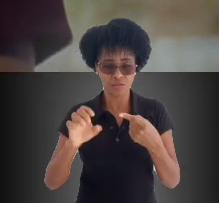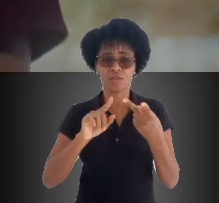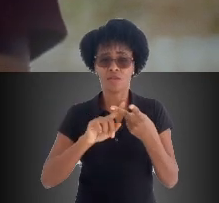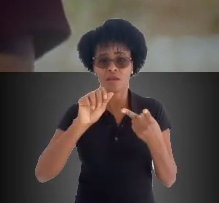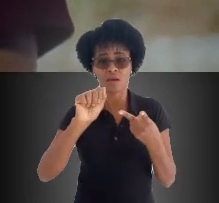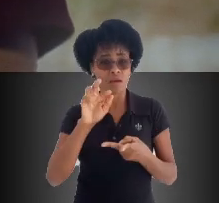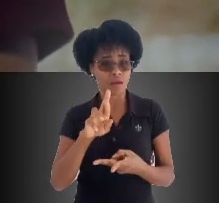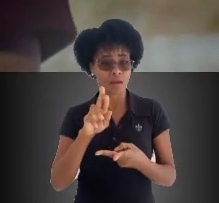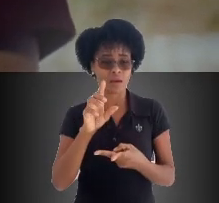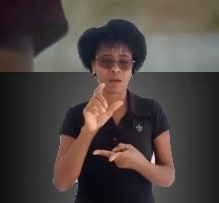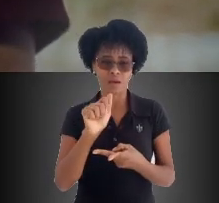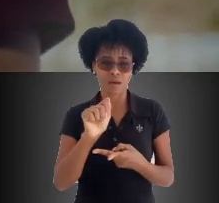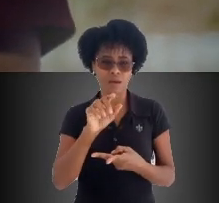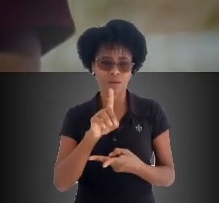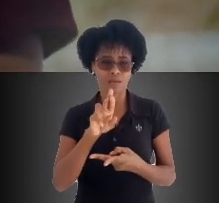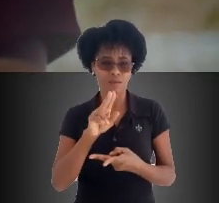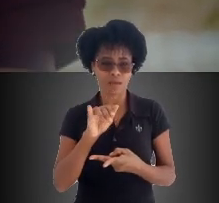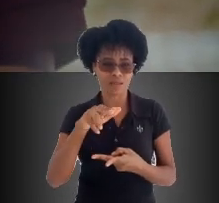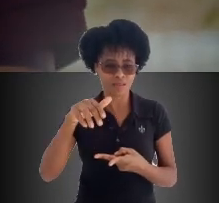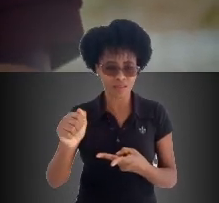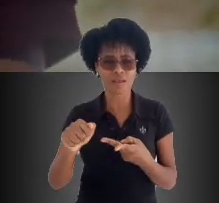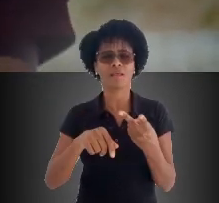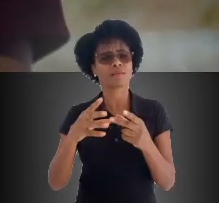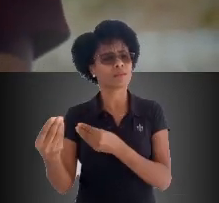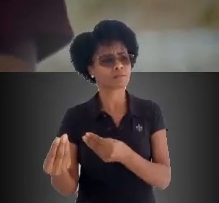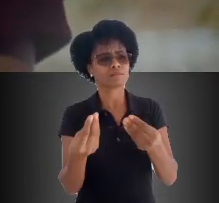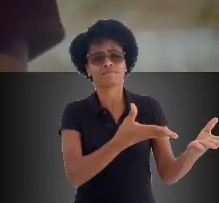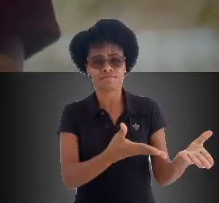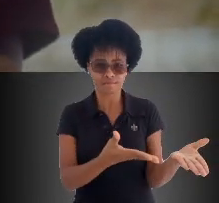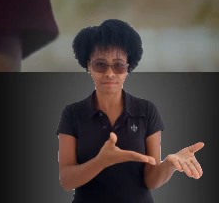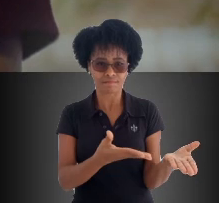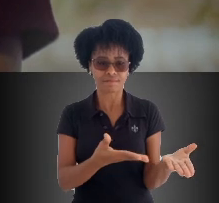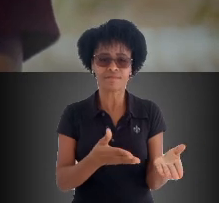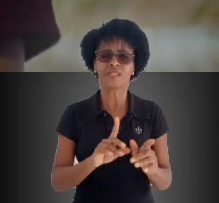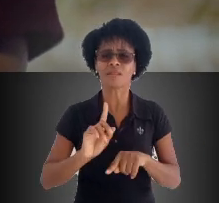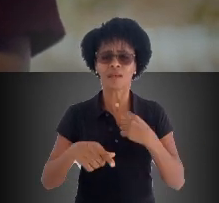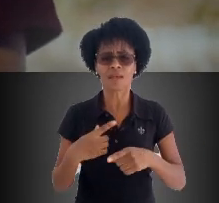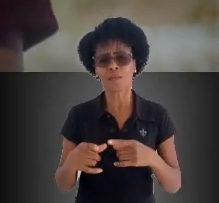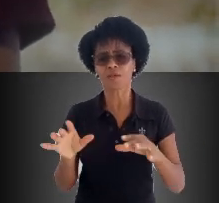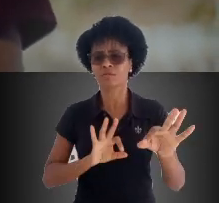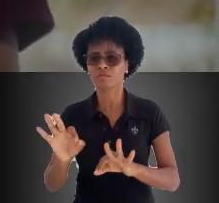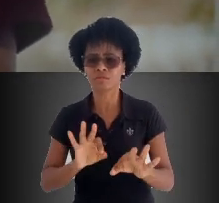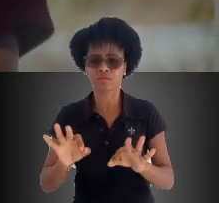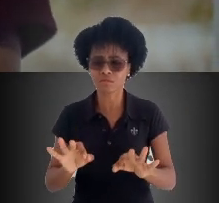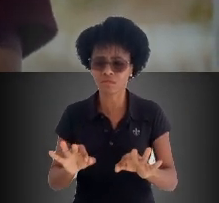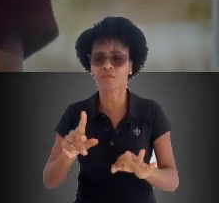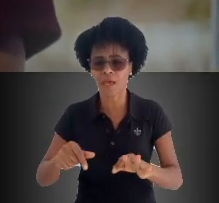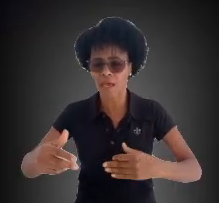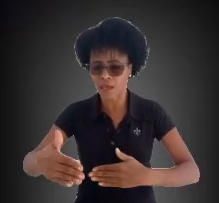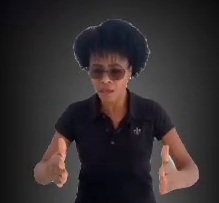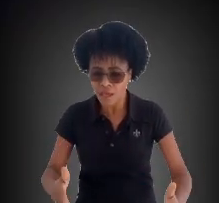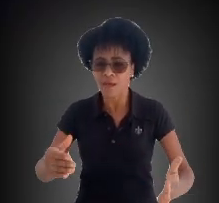professora Adriana, repassaram para nós os kits com o sabão e com o álcool gel, e nós compomos todo a